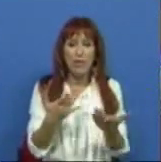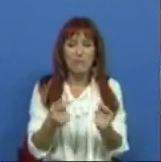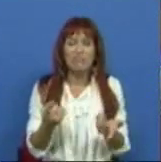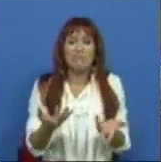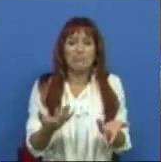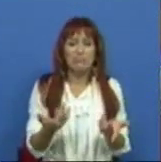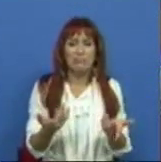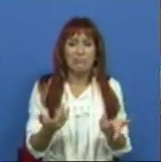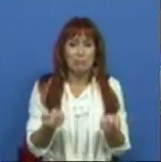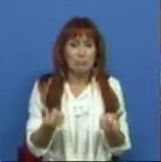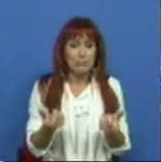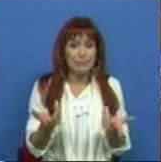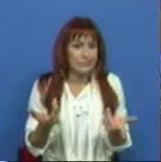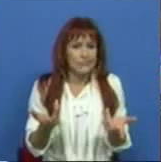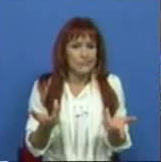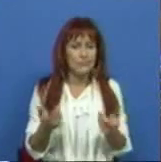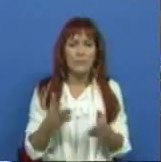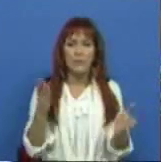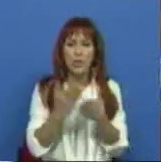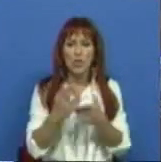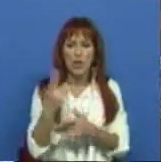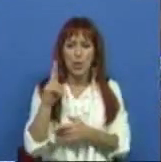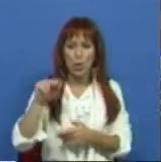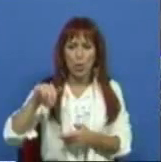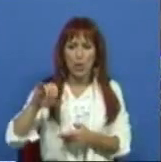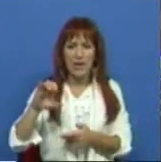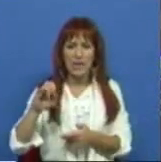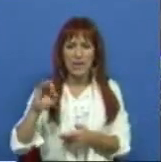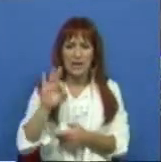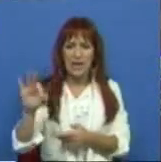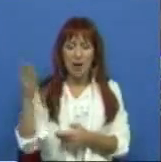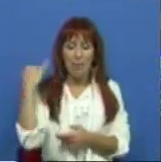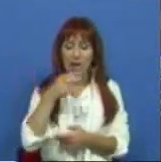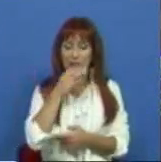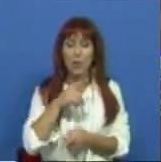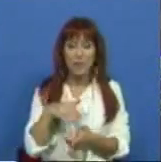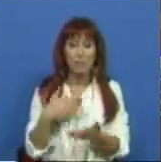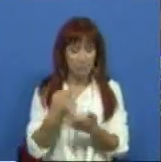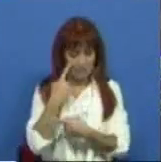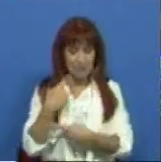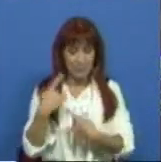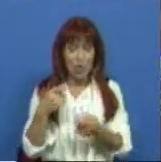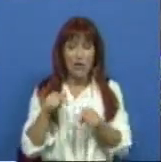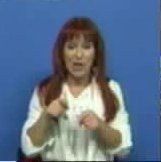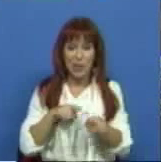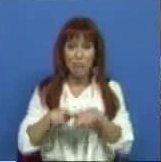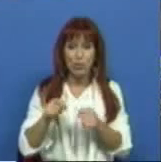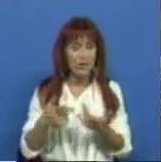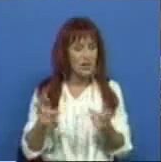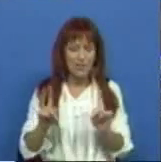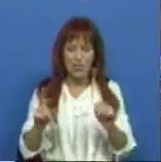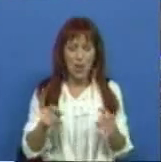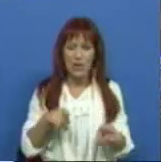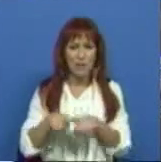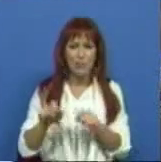mesmo muito reduzida. O estudo da Unicef, de que vos falei há pouco, dá disso conta. Estas políticas não